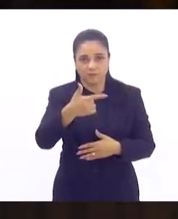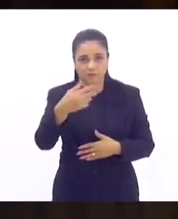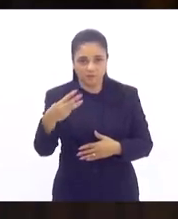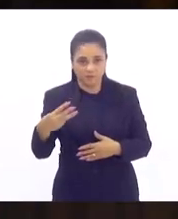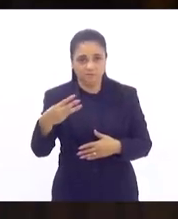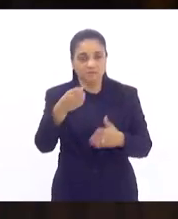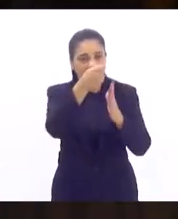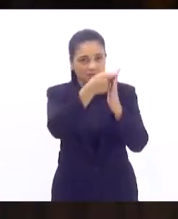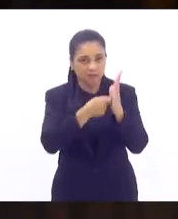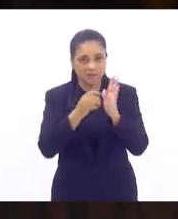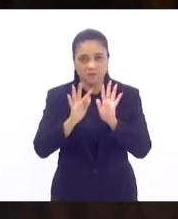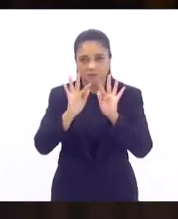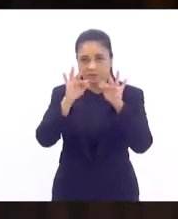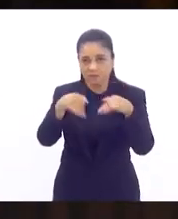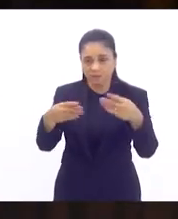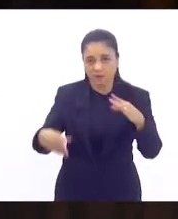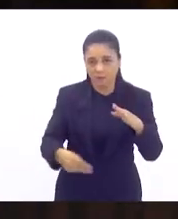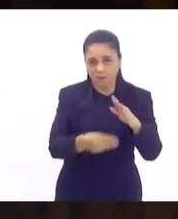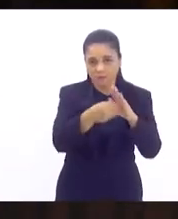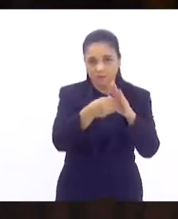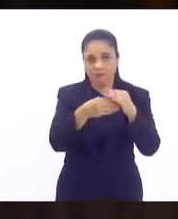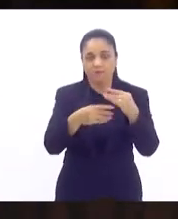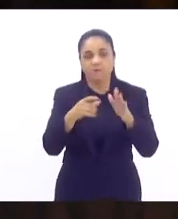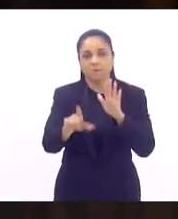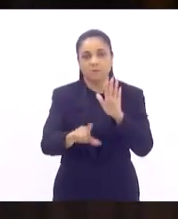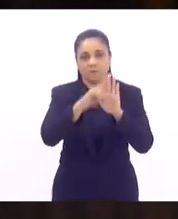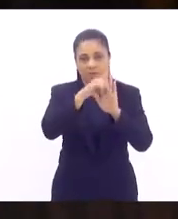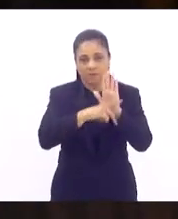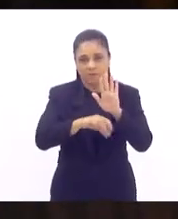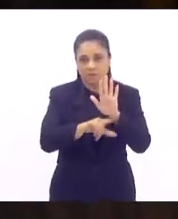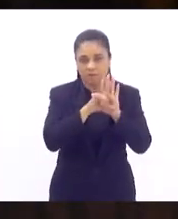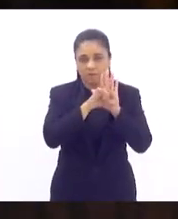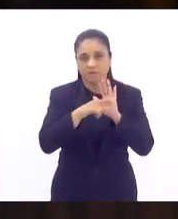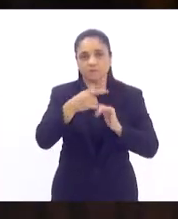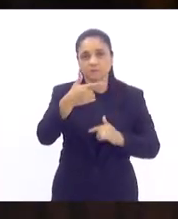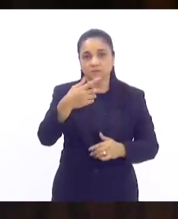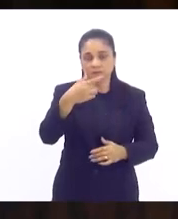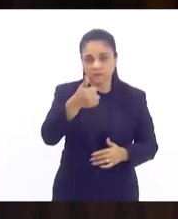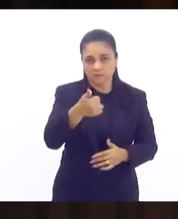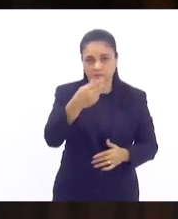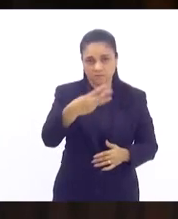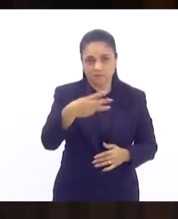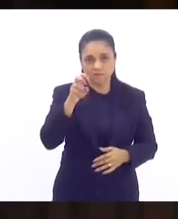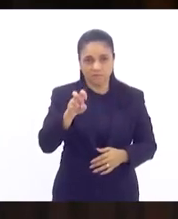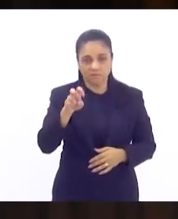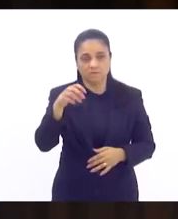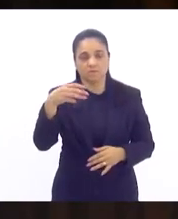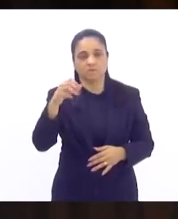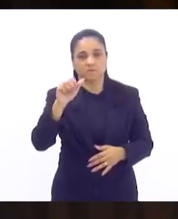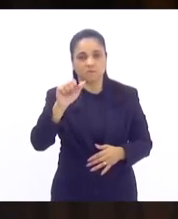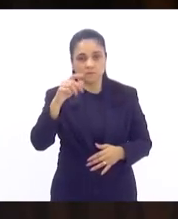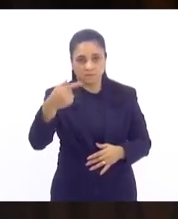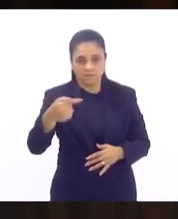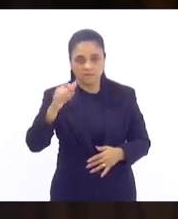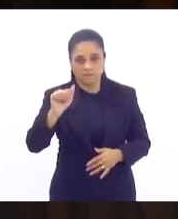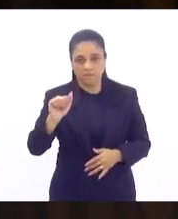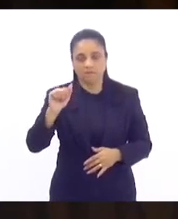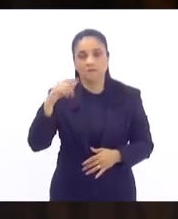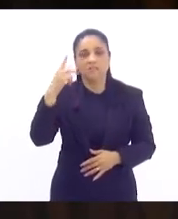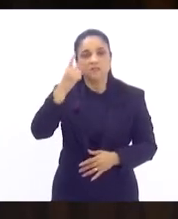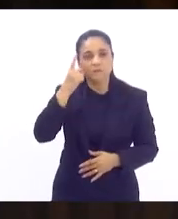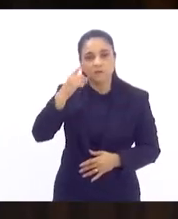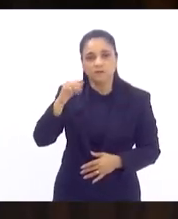Redação final, assim emendada. Projeto-lei número 1357A, de 2016, de autoria do deputado Tiago Pampolha,